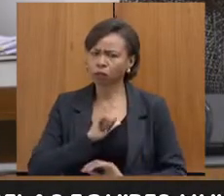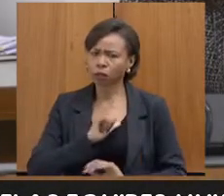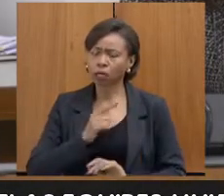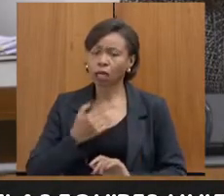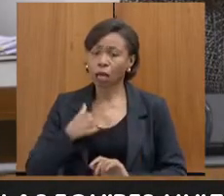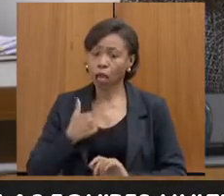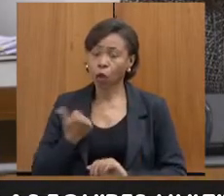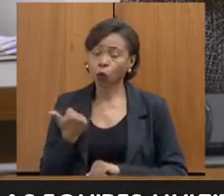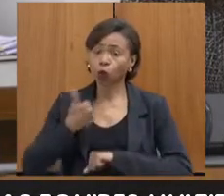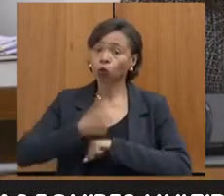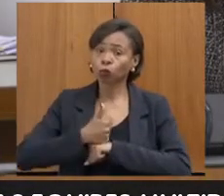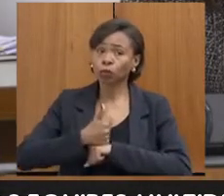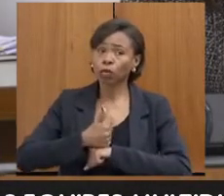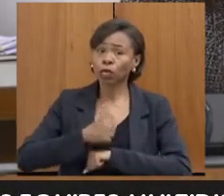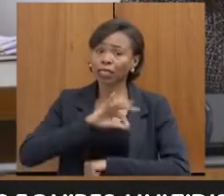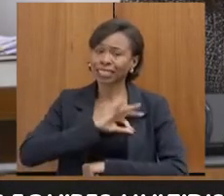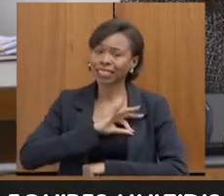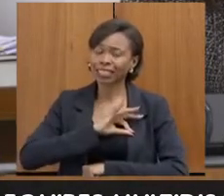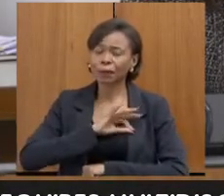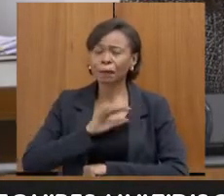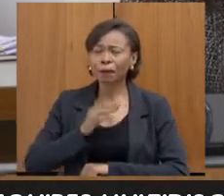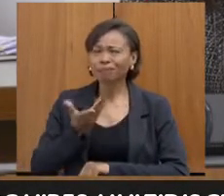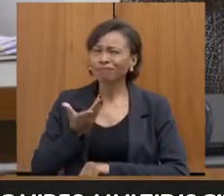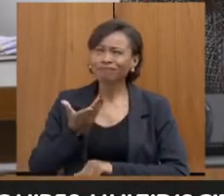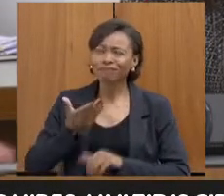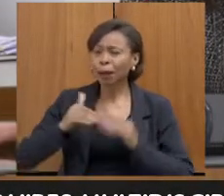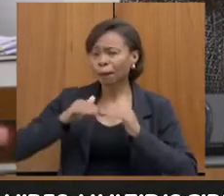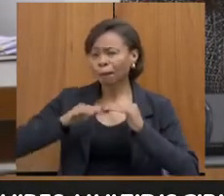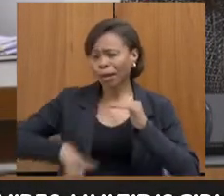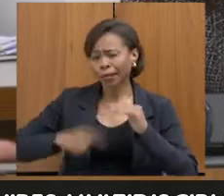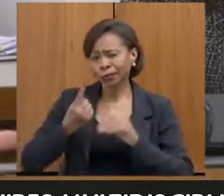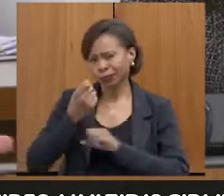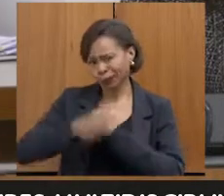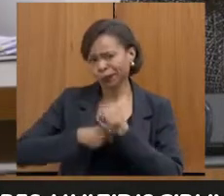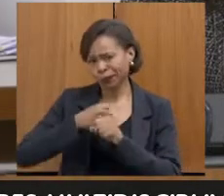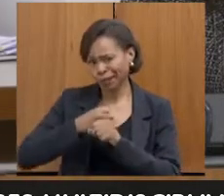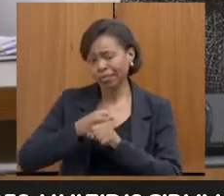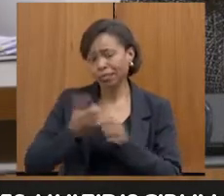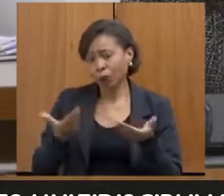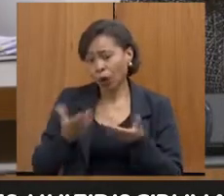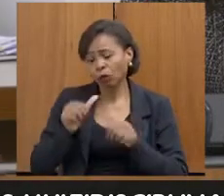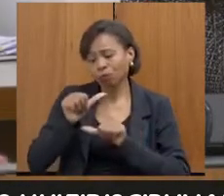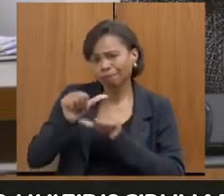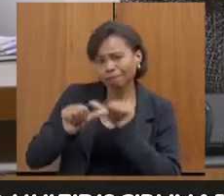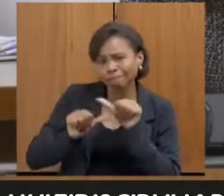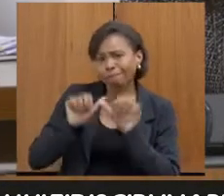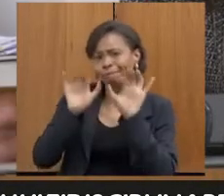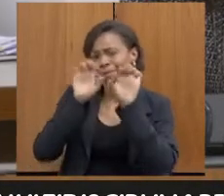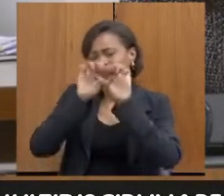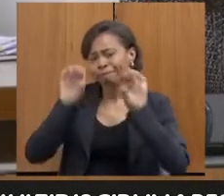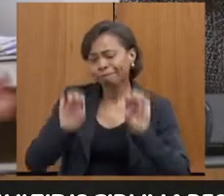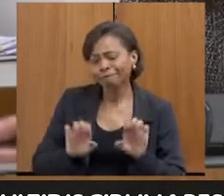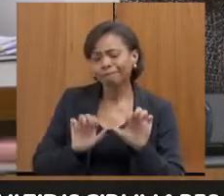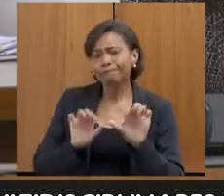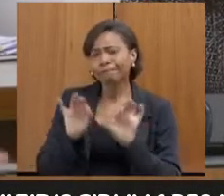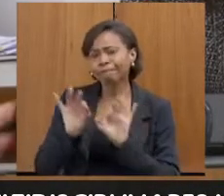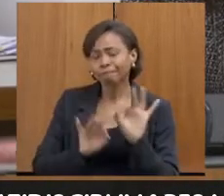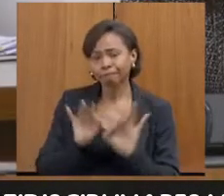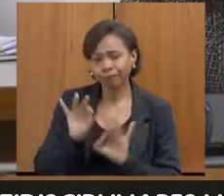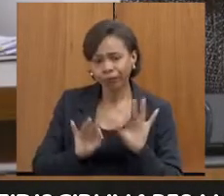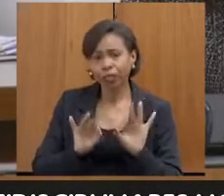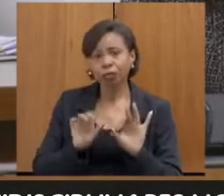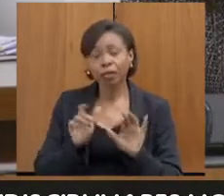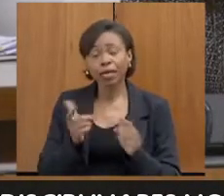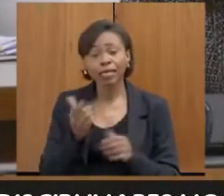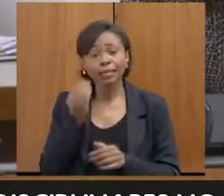eu assumi a delegacia tem pouco menos de um ano, então, na verdade, gente está fazendo uma reestruturação mesmo da delegacia para poder colocar os novos